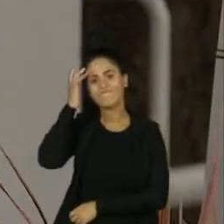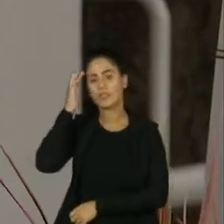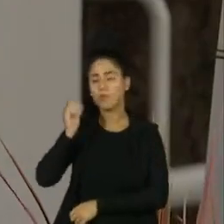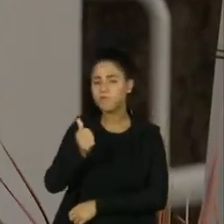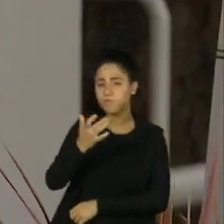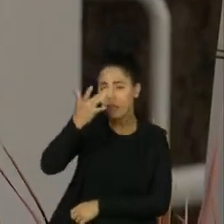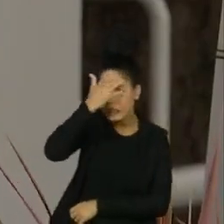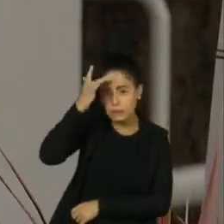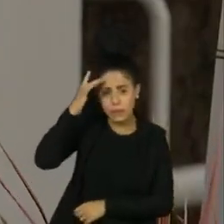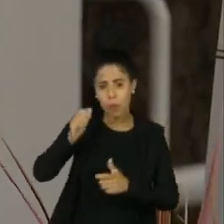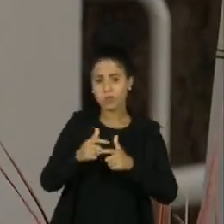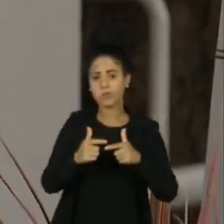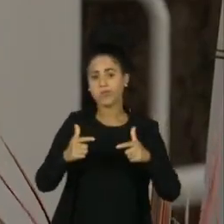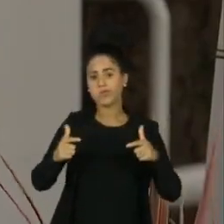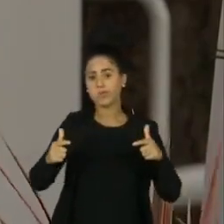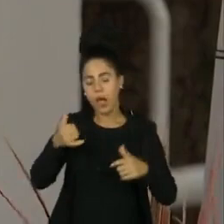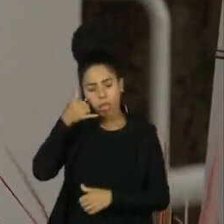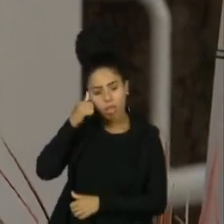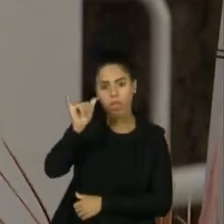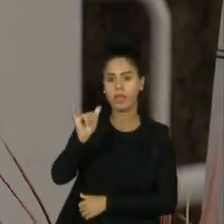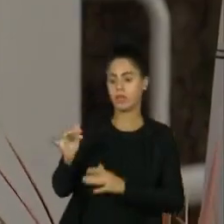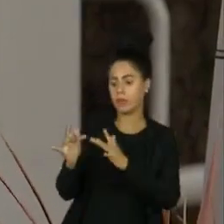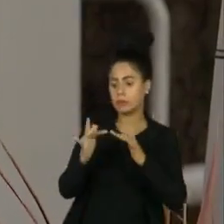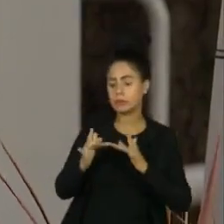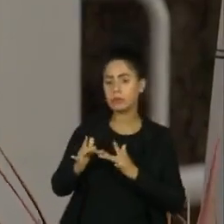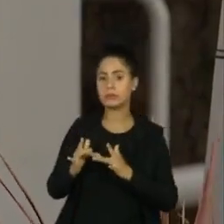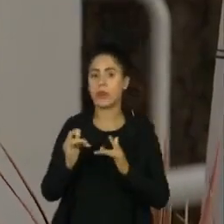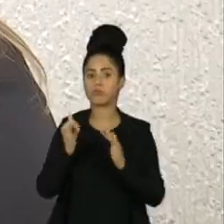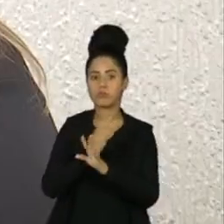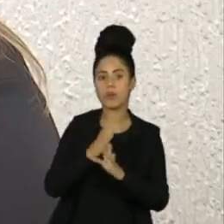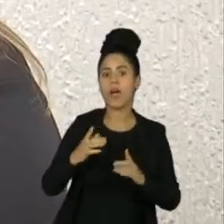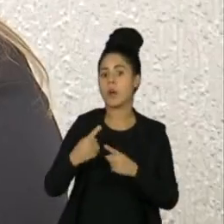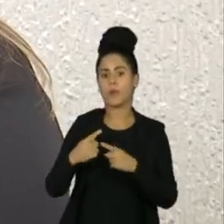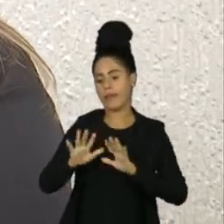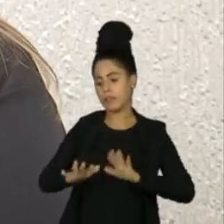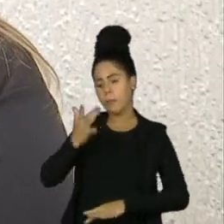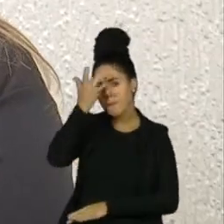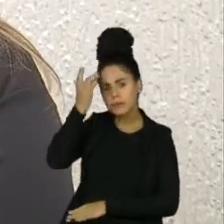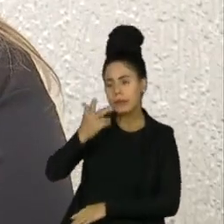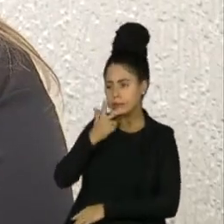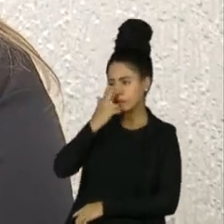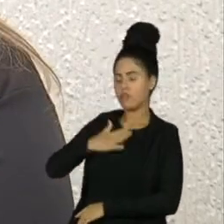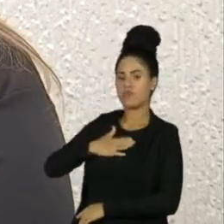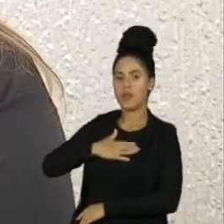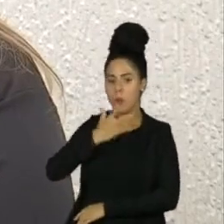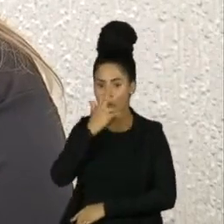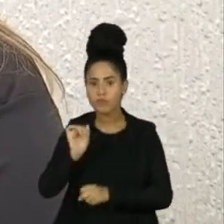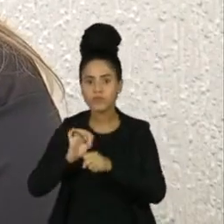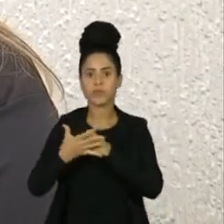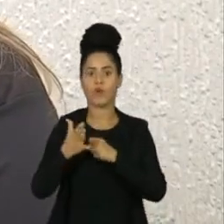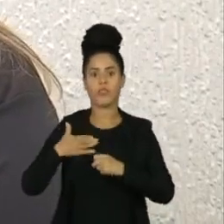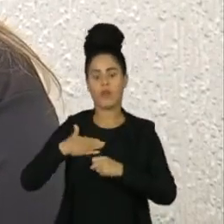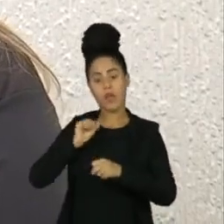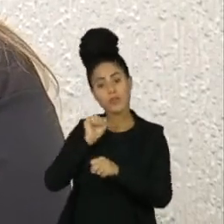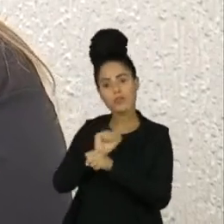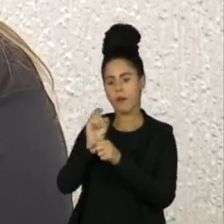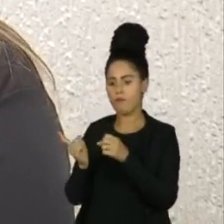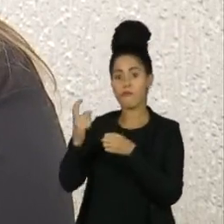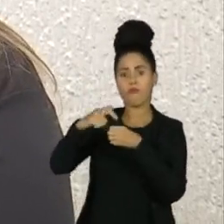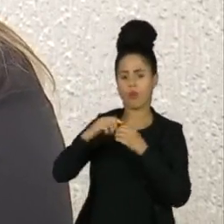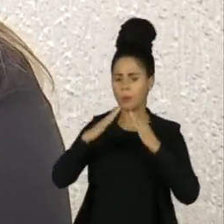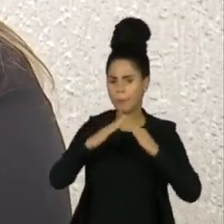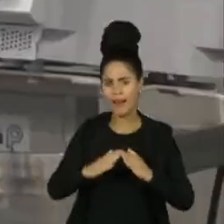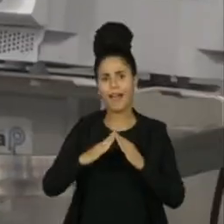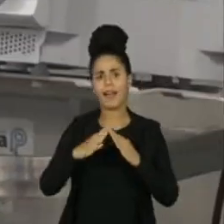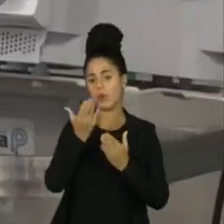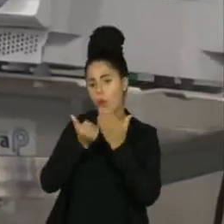lá dentro, deve dar contato com pessoas que a maioria aqui eu acho que é Covid. Eu vou em casa, vou comer alguma coisa e voltar para tentar de novo, porque está